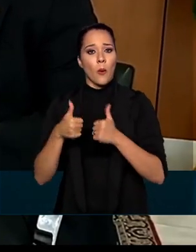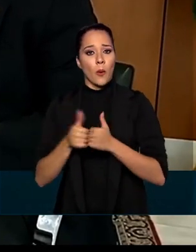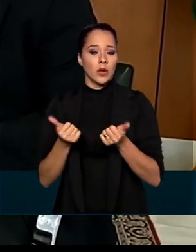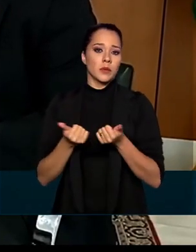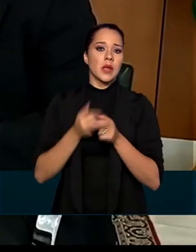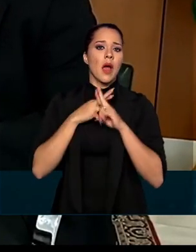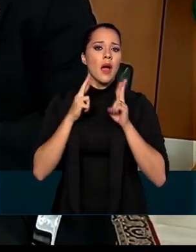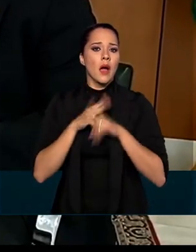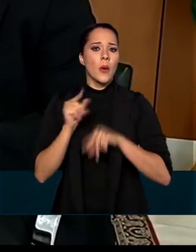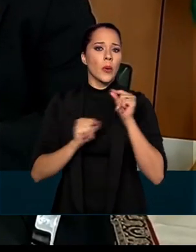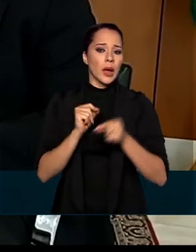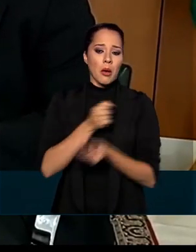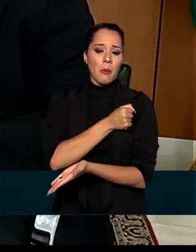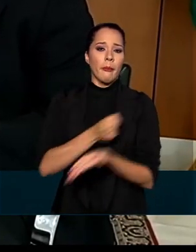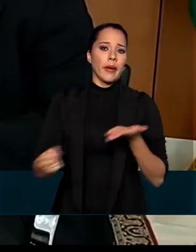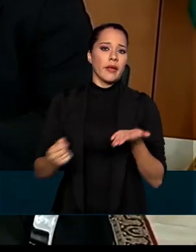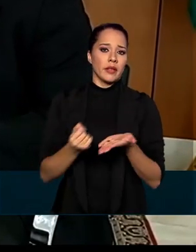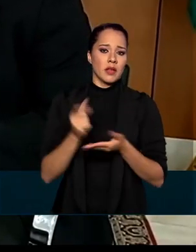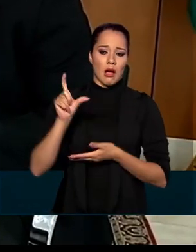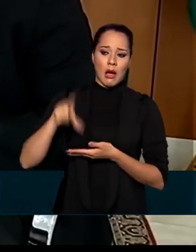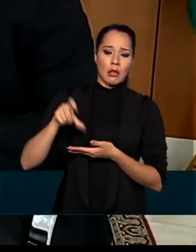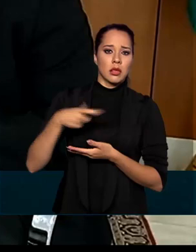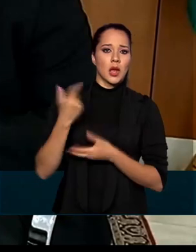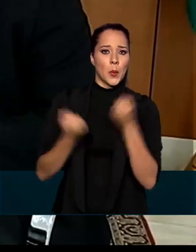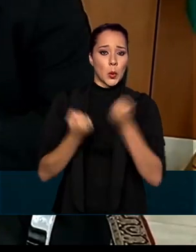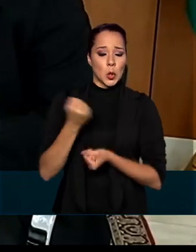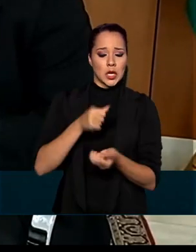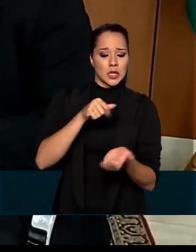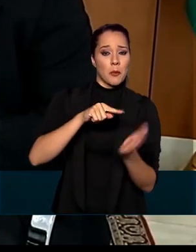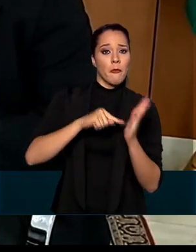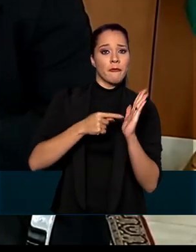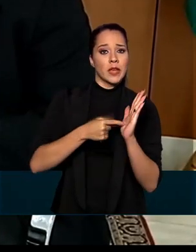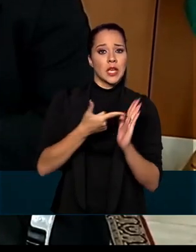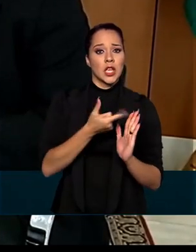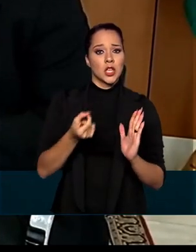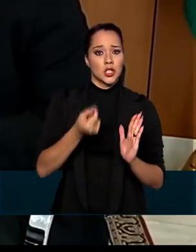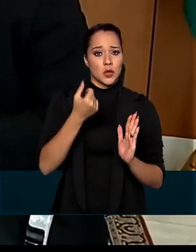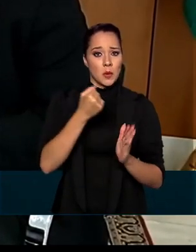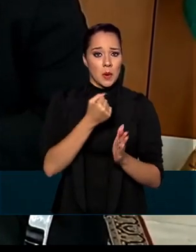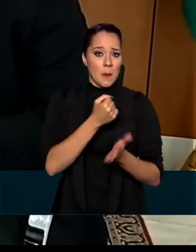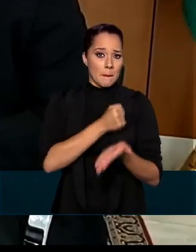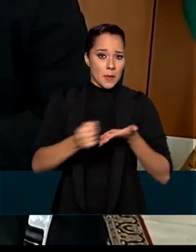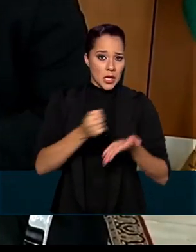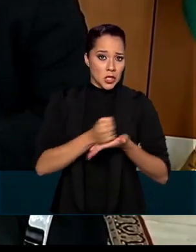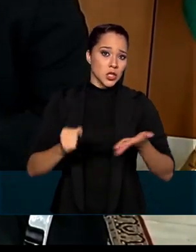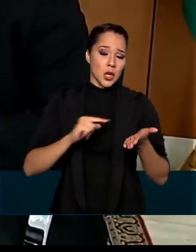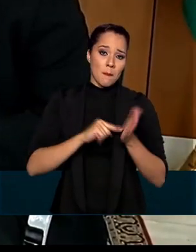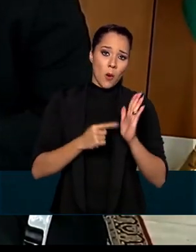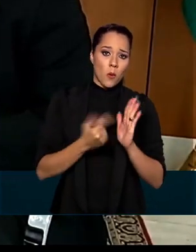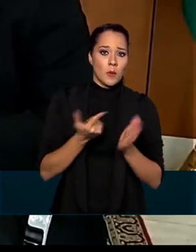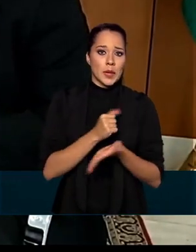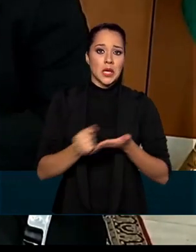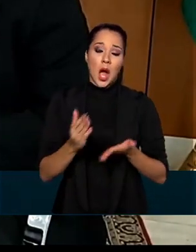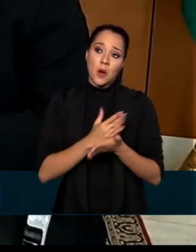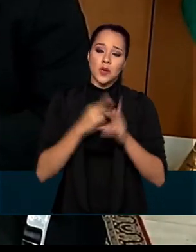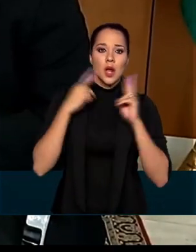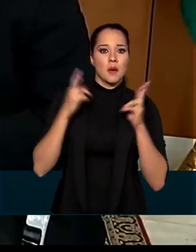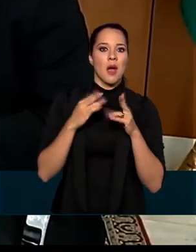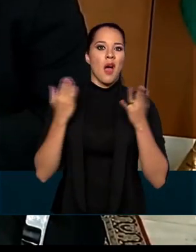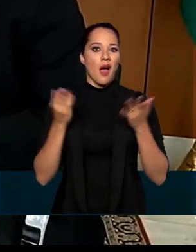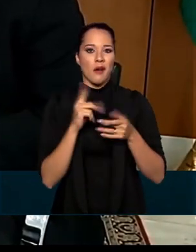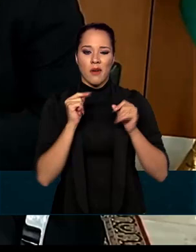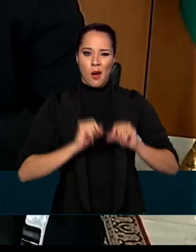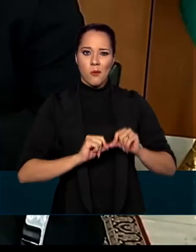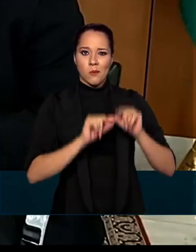A questão da perder a carteira por pontuação. 20 pontos você perdia muito rapidamente. Alguns reclamam, né. Olha, vai aumentar